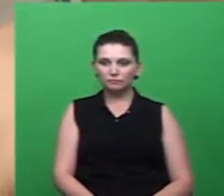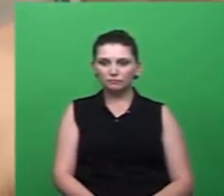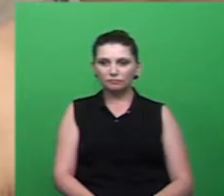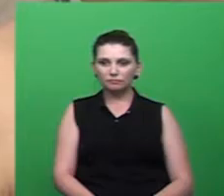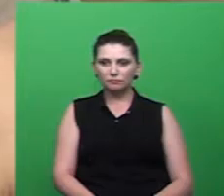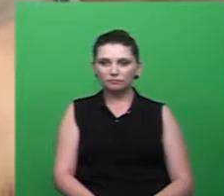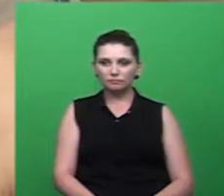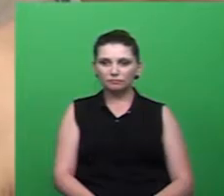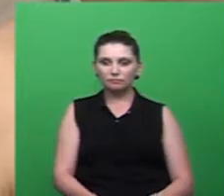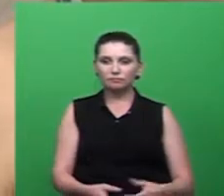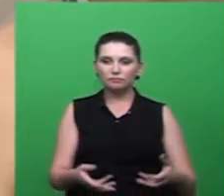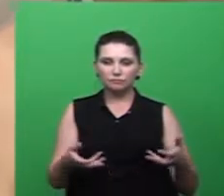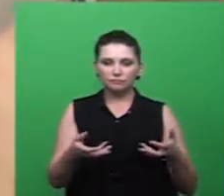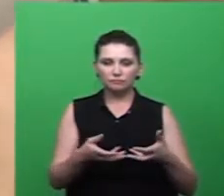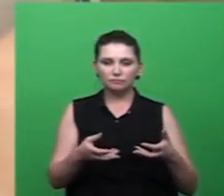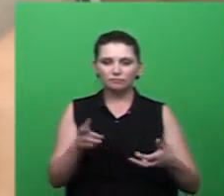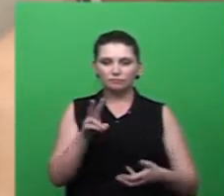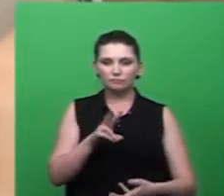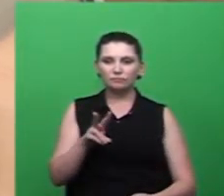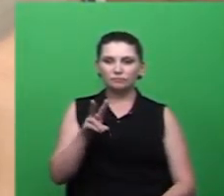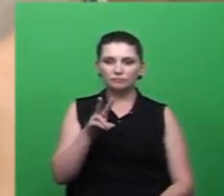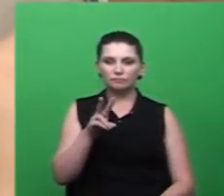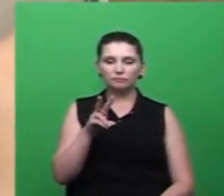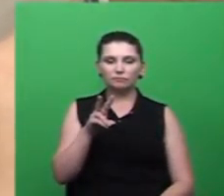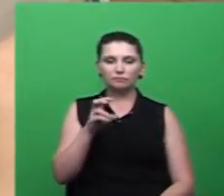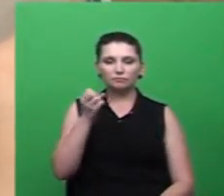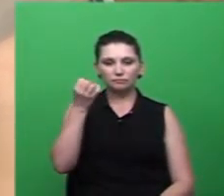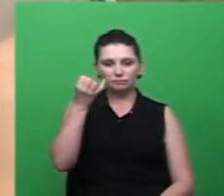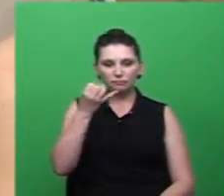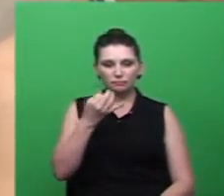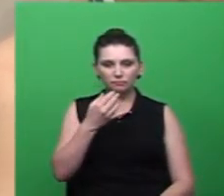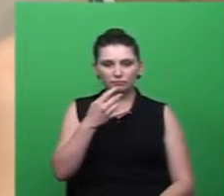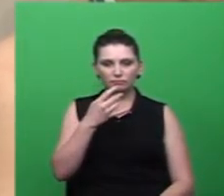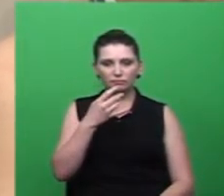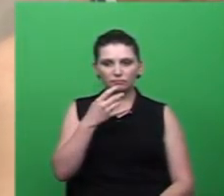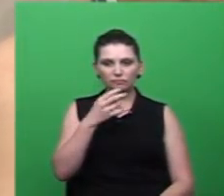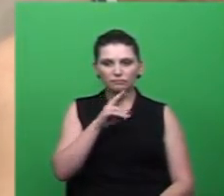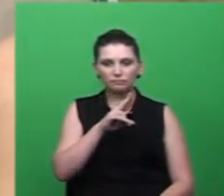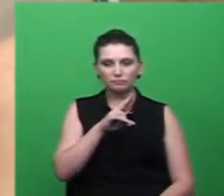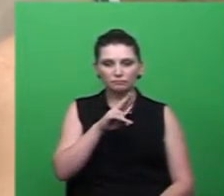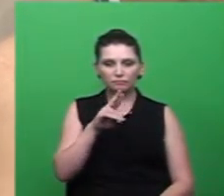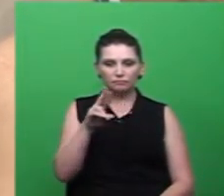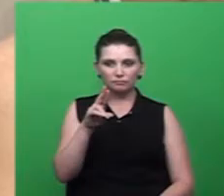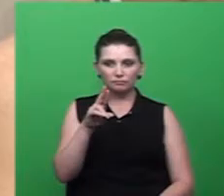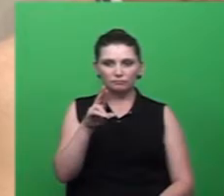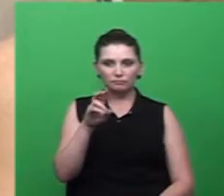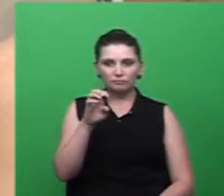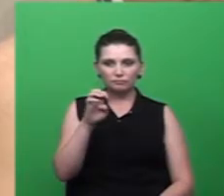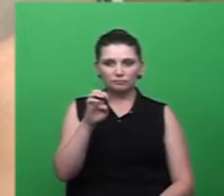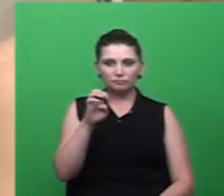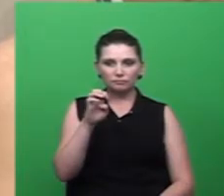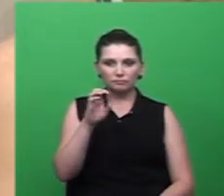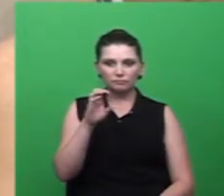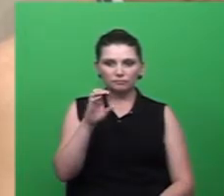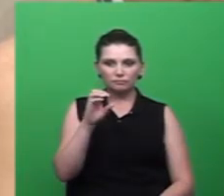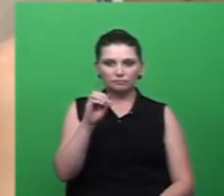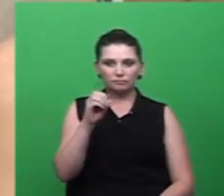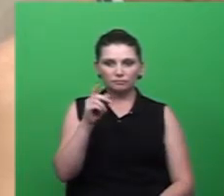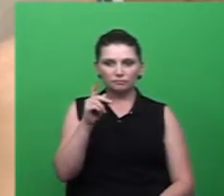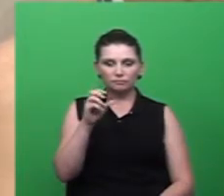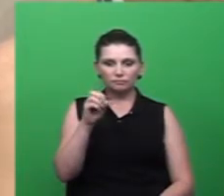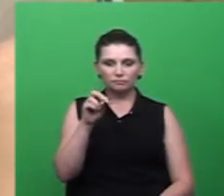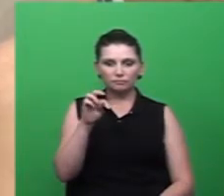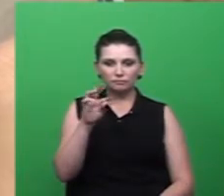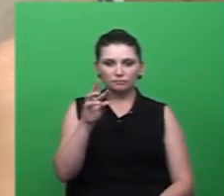intensa há um bom tempo não só para os pneus como as lâmpadas toda a coleta seletiva hoje